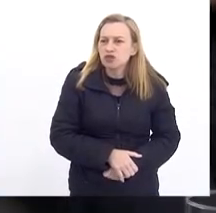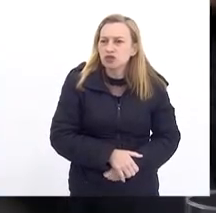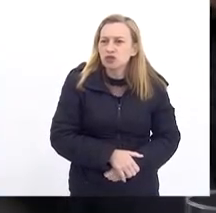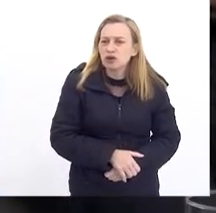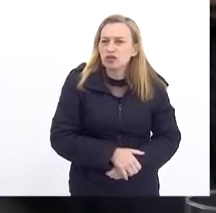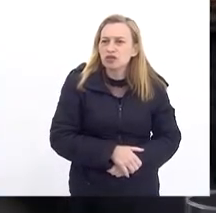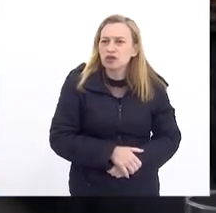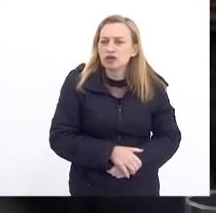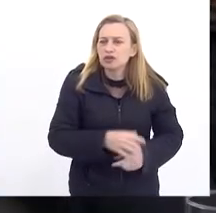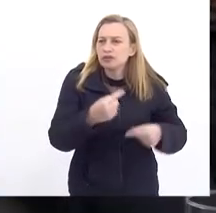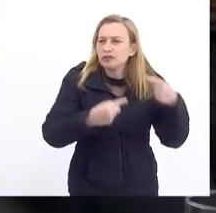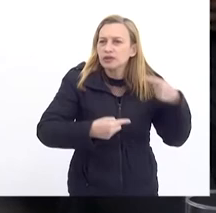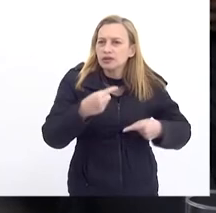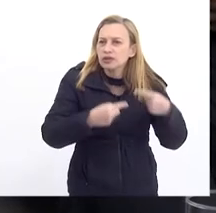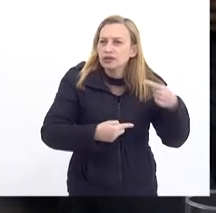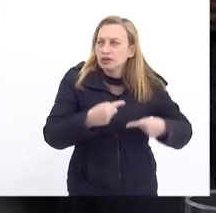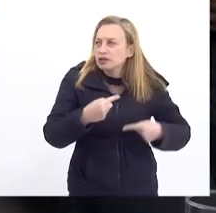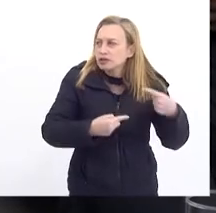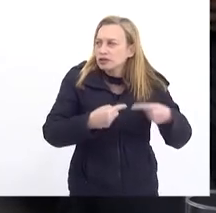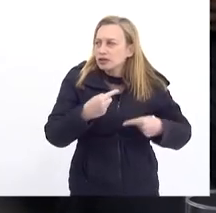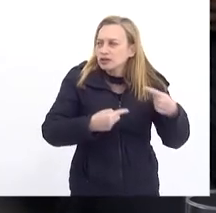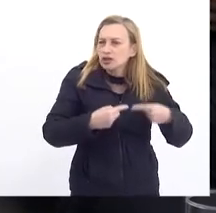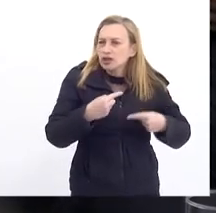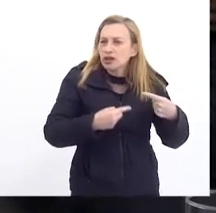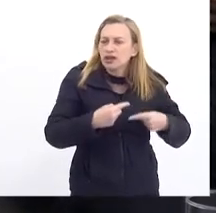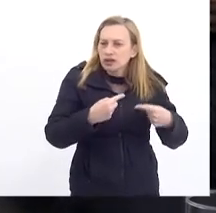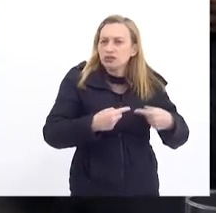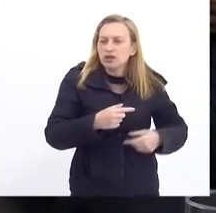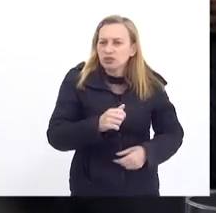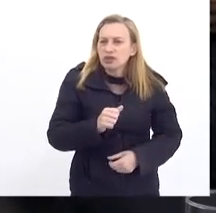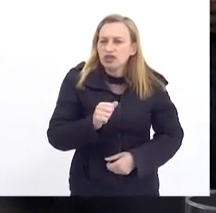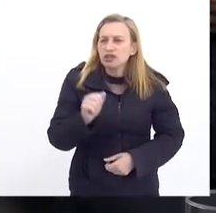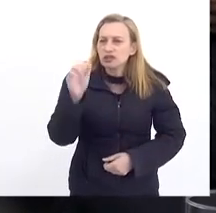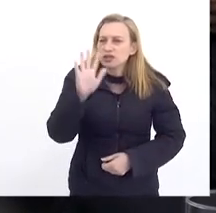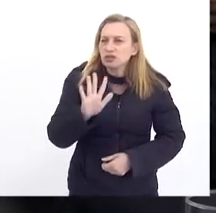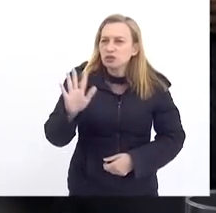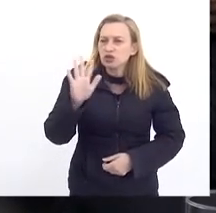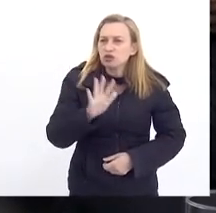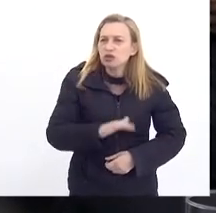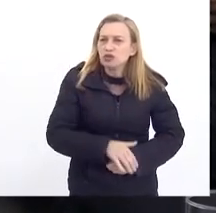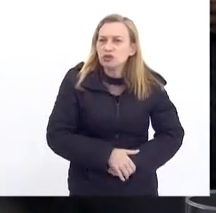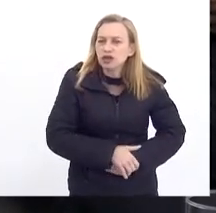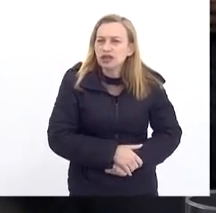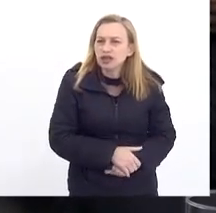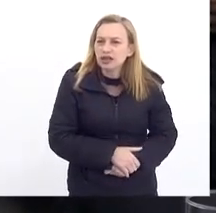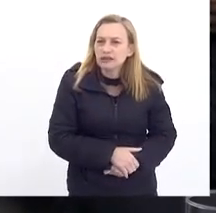Nacional Sem dúvida Nenhuma Mas eu queria Só fazer Um adendo Aqui É jogo Rápido